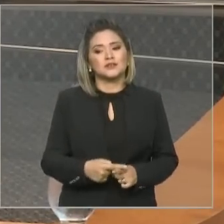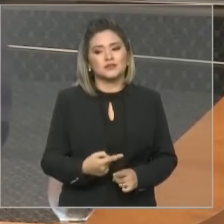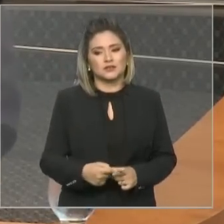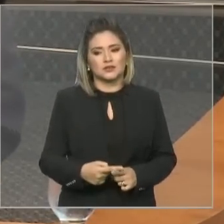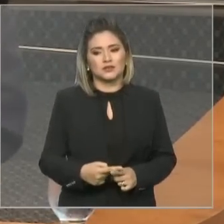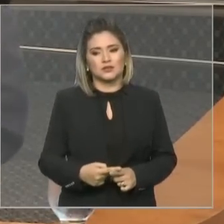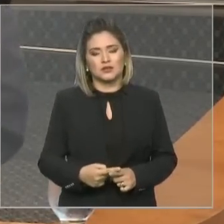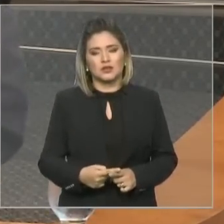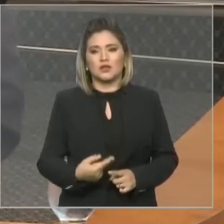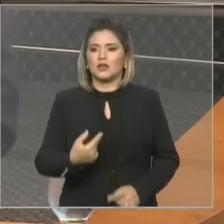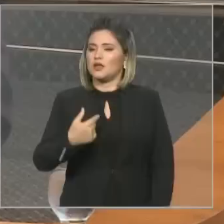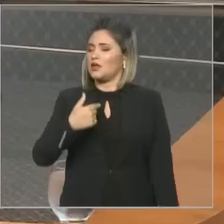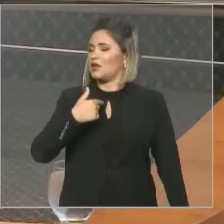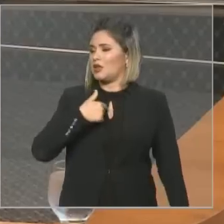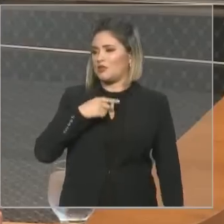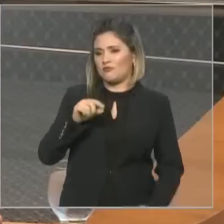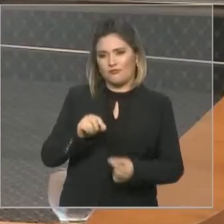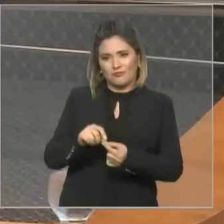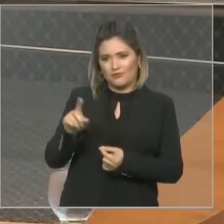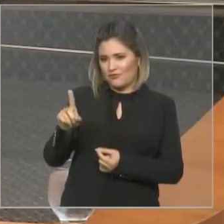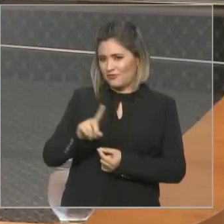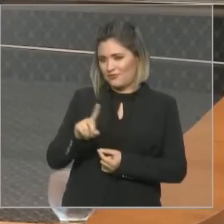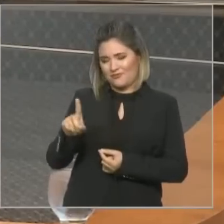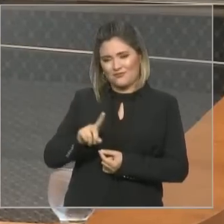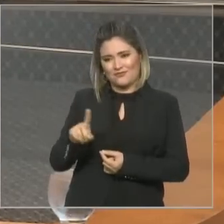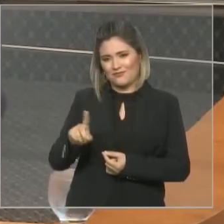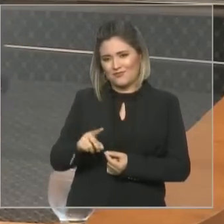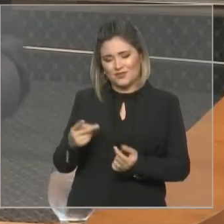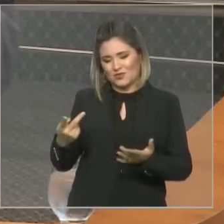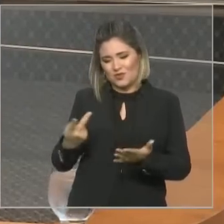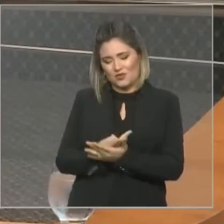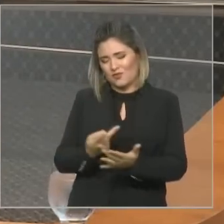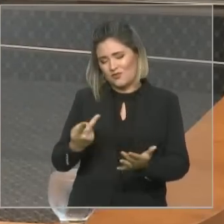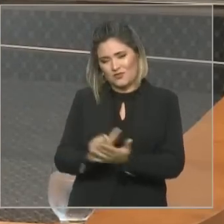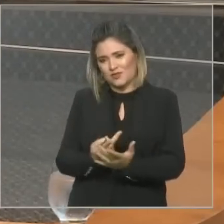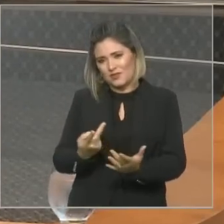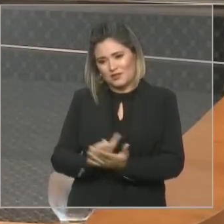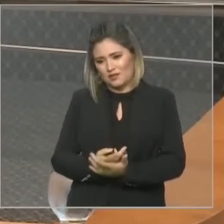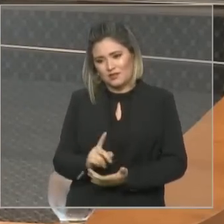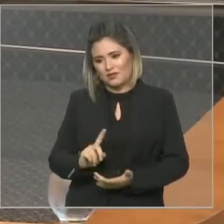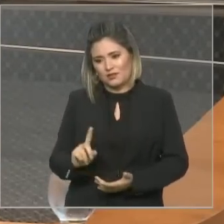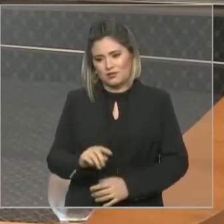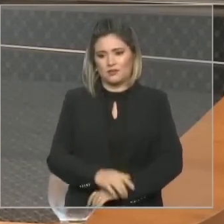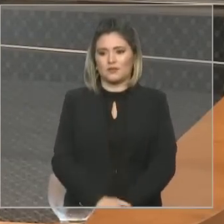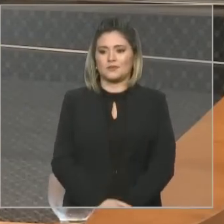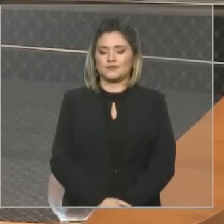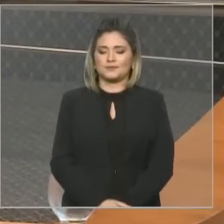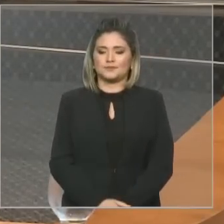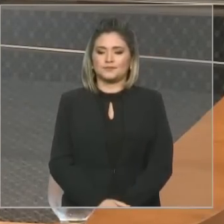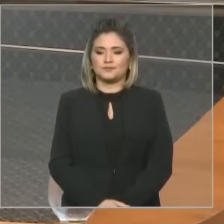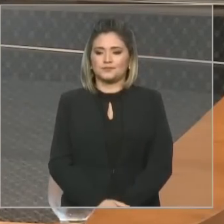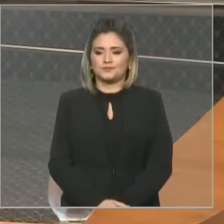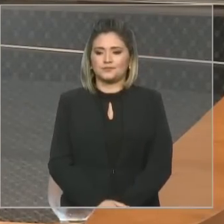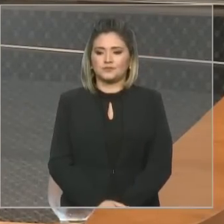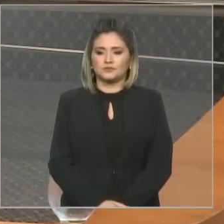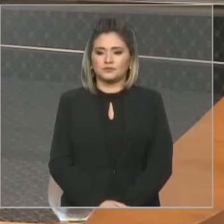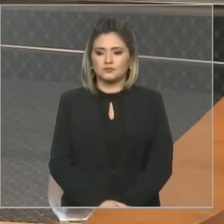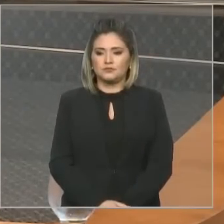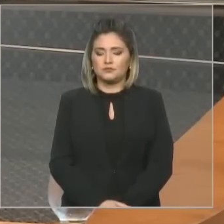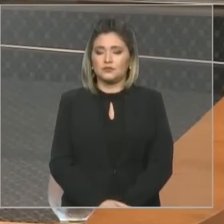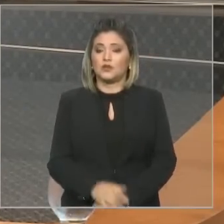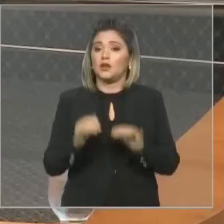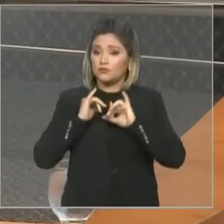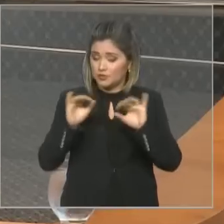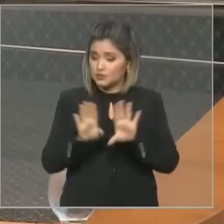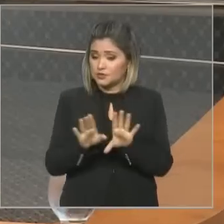ser isso em delegacia e apuração, não. Mas, senhores, eu quero dizer também que quando o parlamento foi escolhido aqui no Brasil,